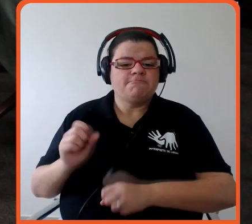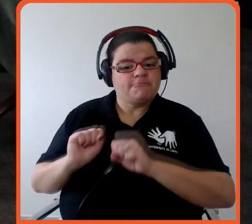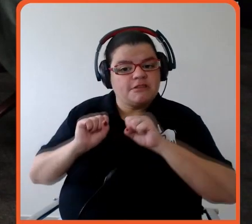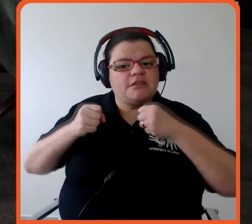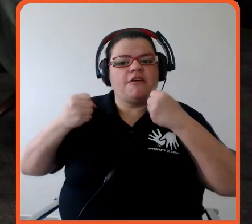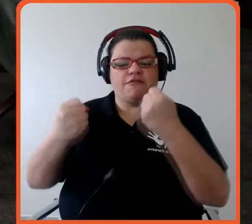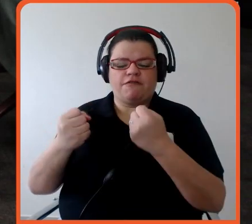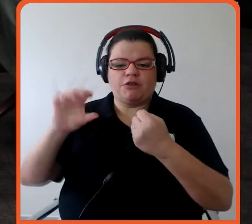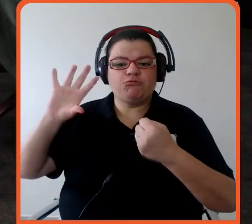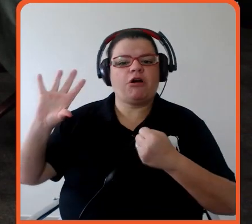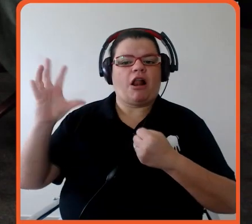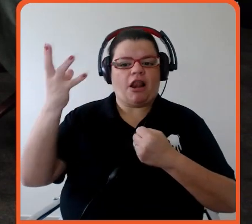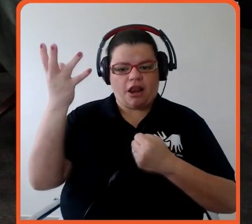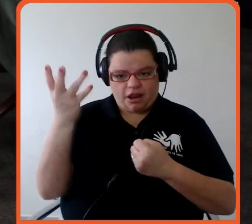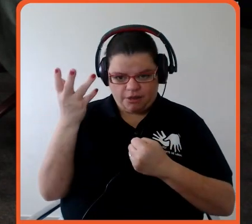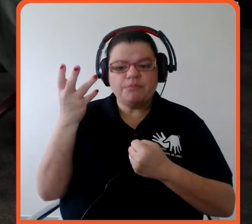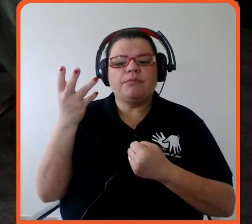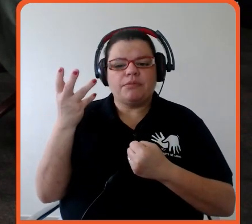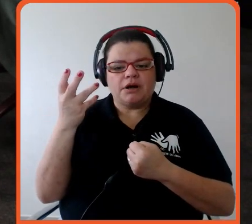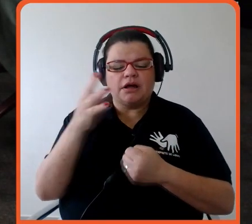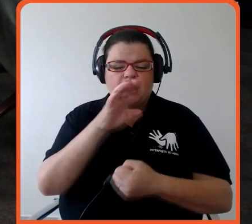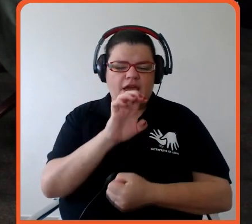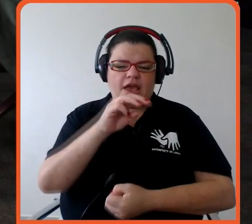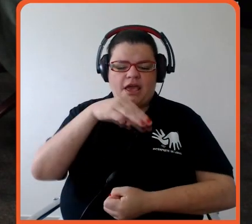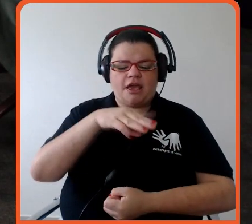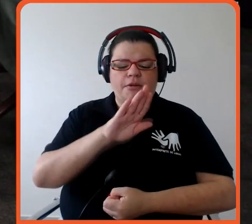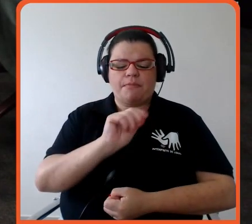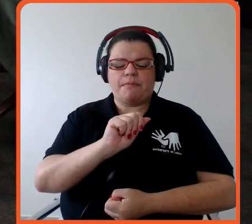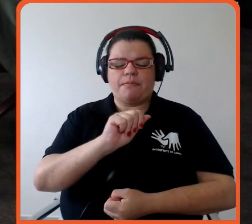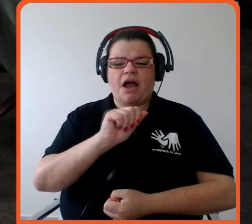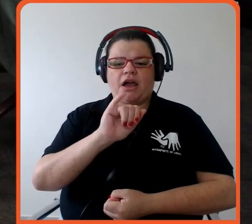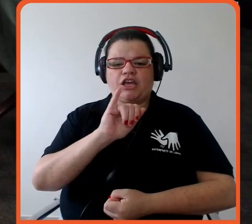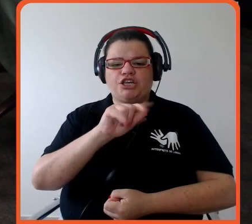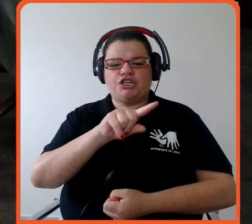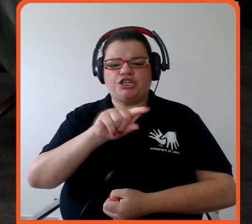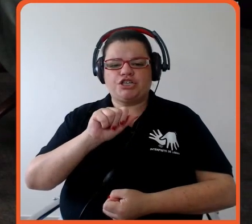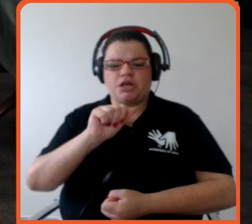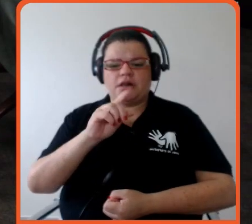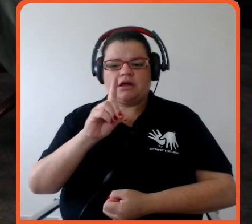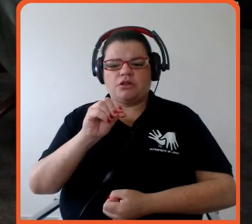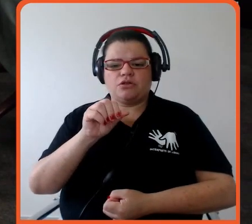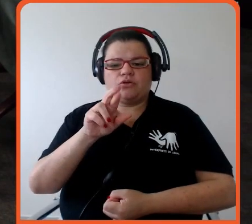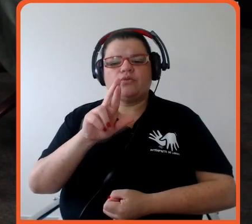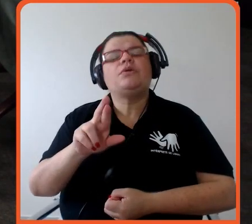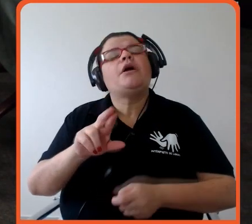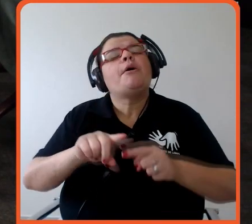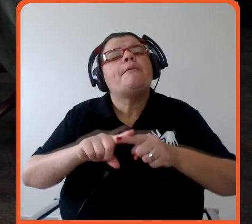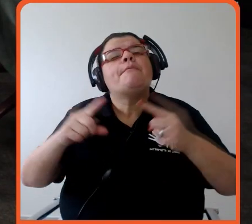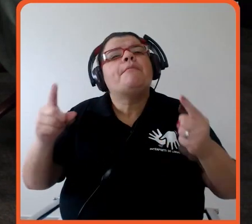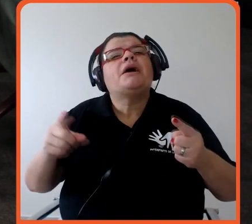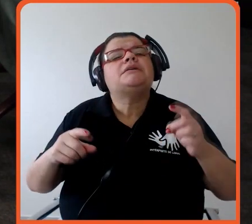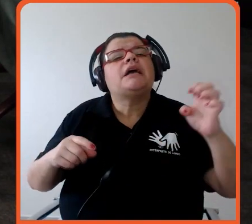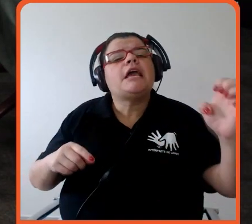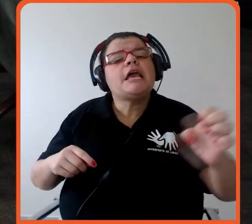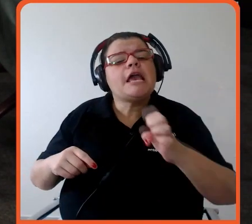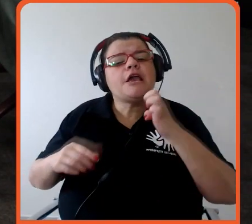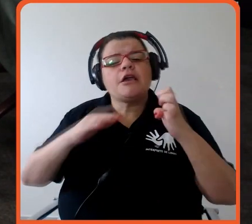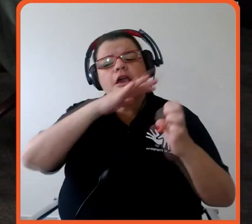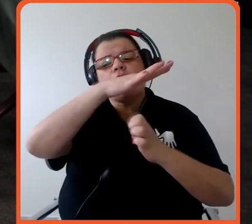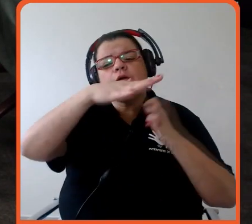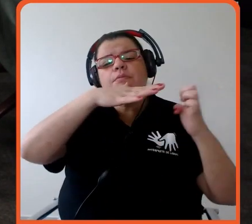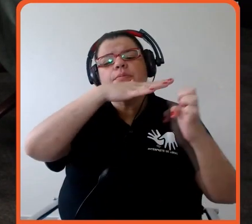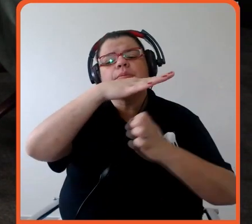de falar aqui, mas não só a participação das empresas, mas a participação das empresas no seu mais alto nível.